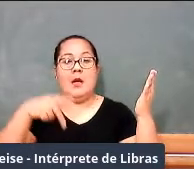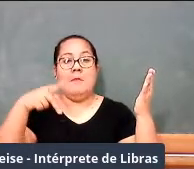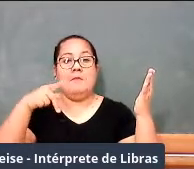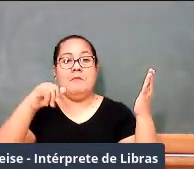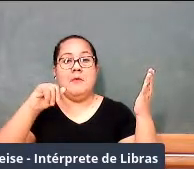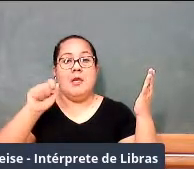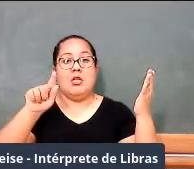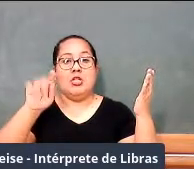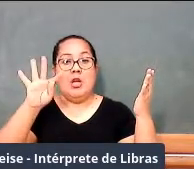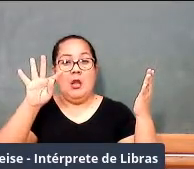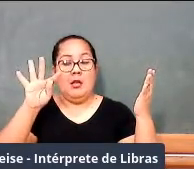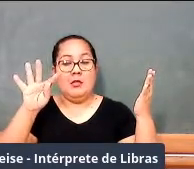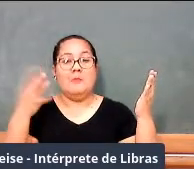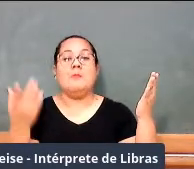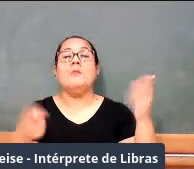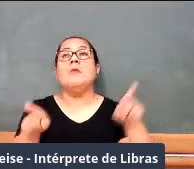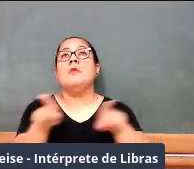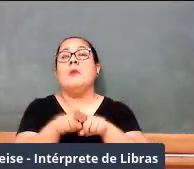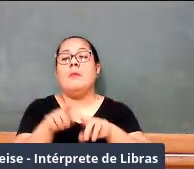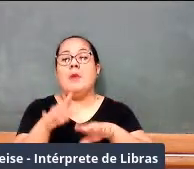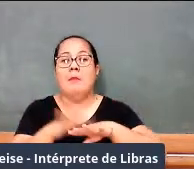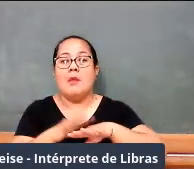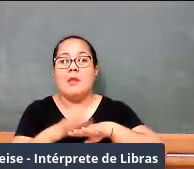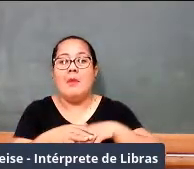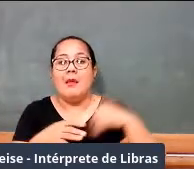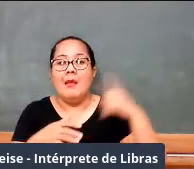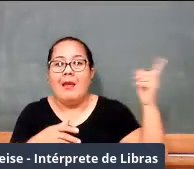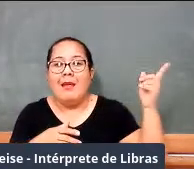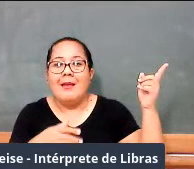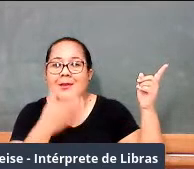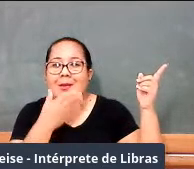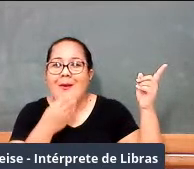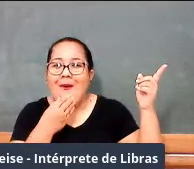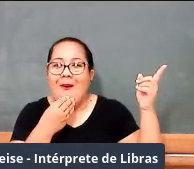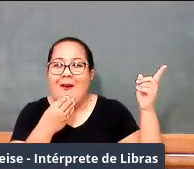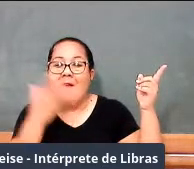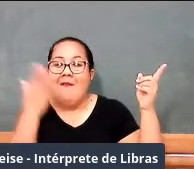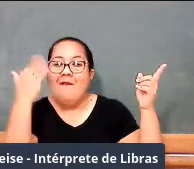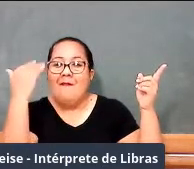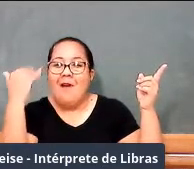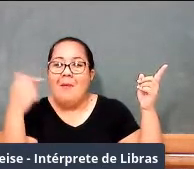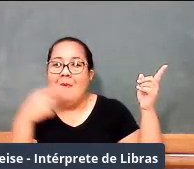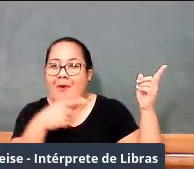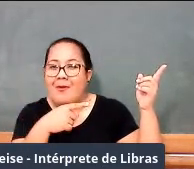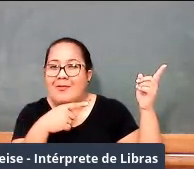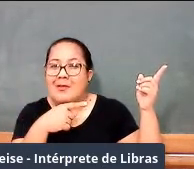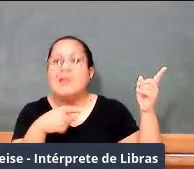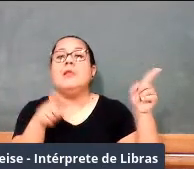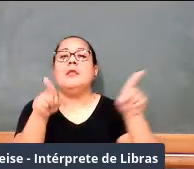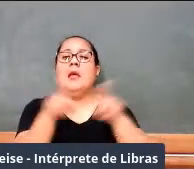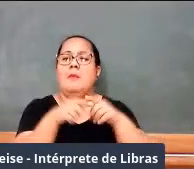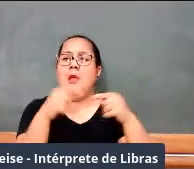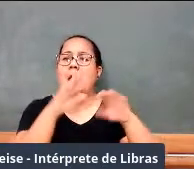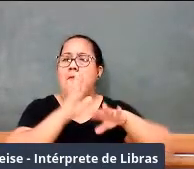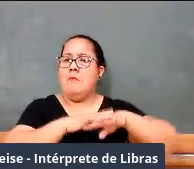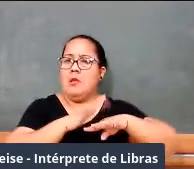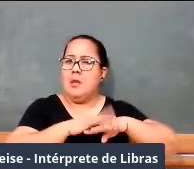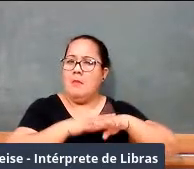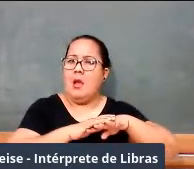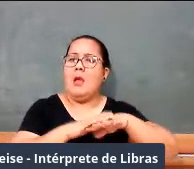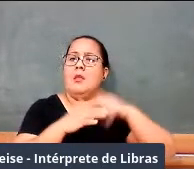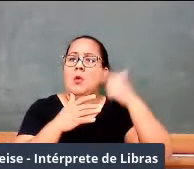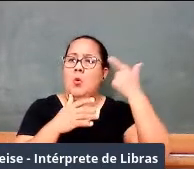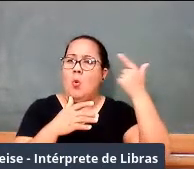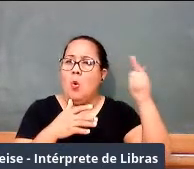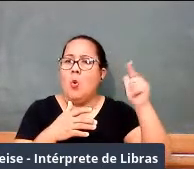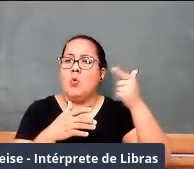e matemáticos, como o Diodonet, que é esse que aparece na foto, o Lixeronovitz, que também é um matemático, o Choque, e